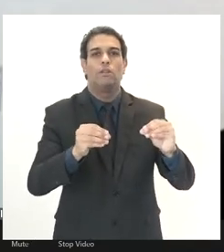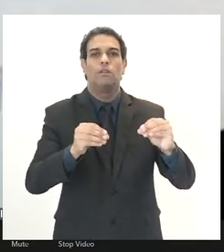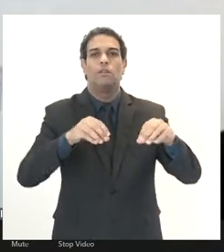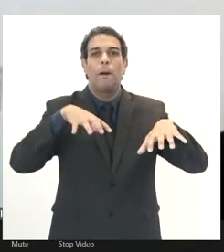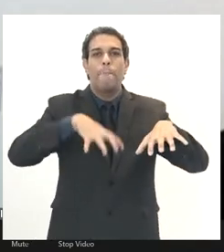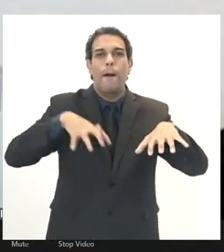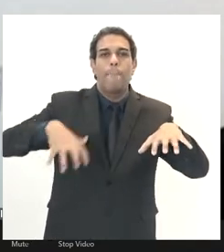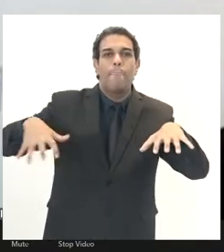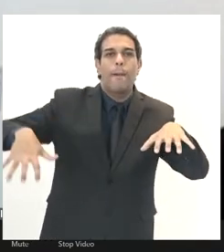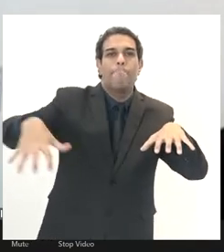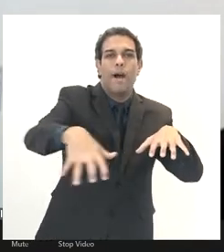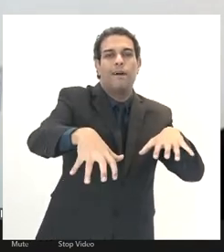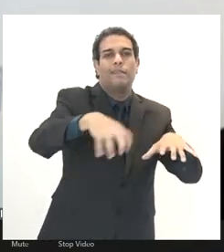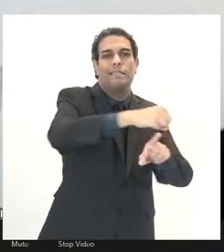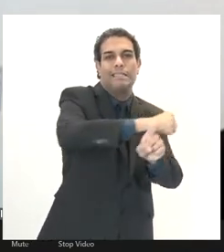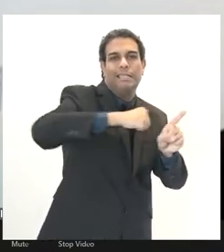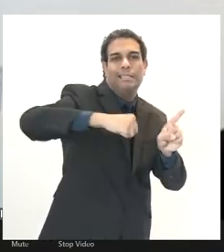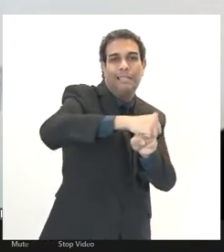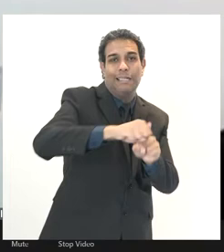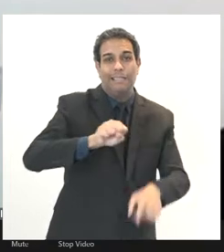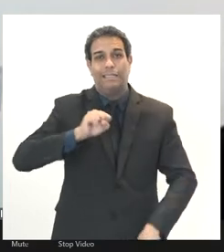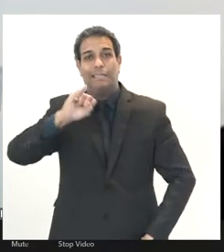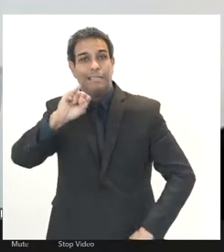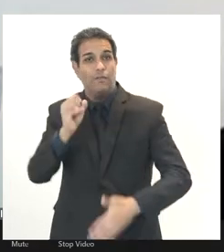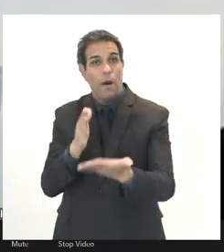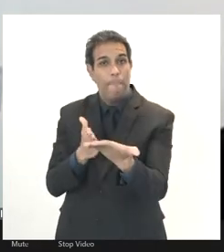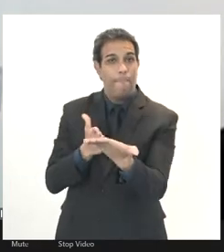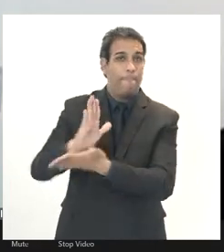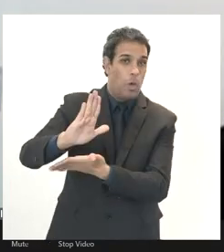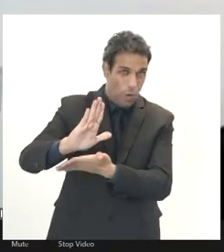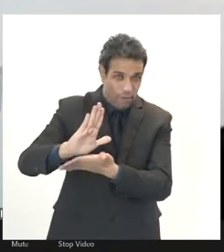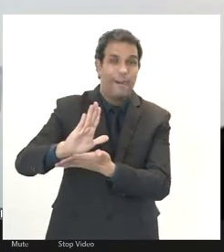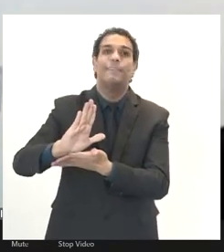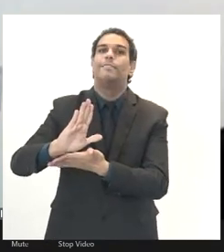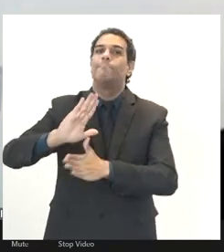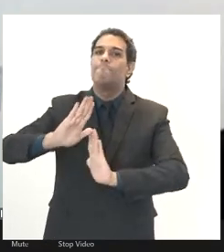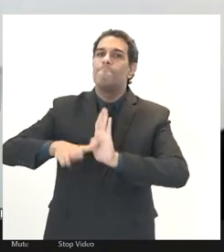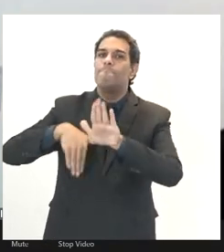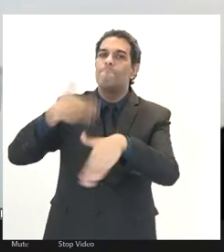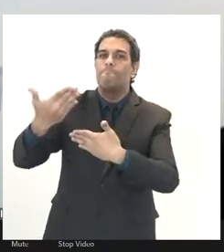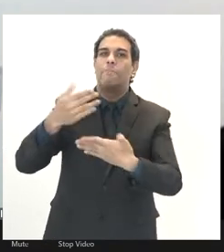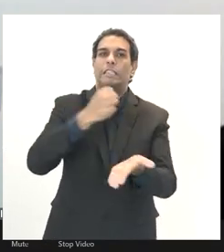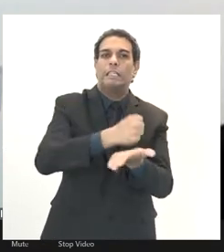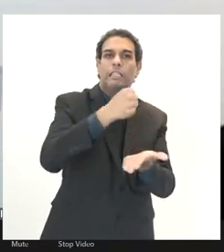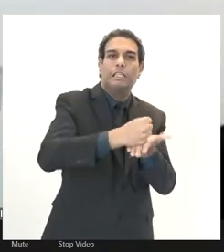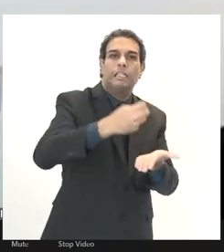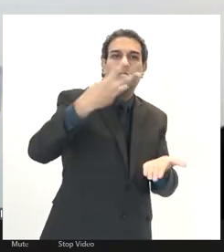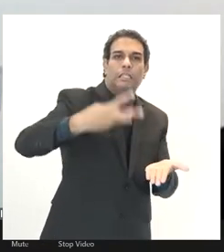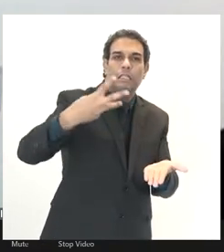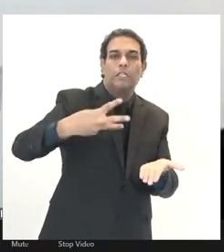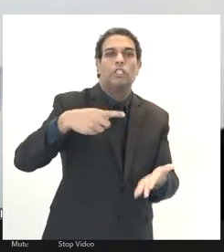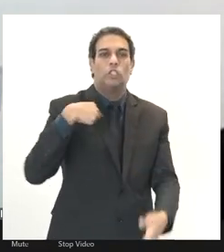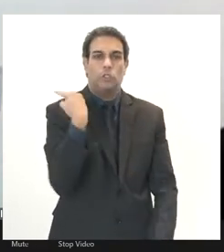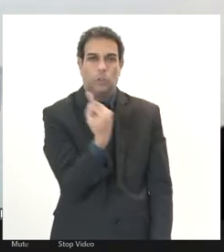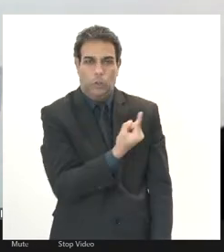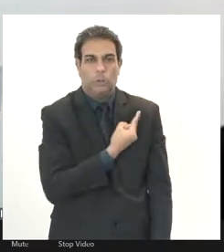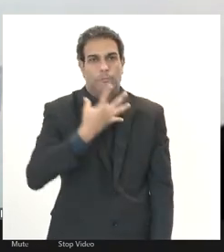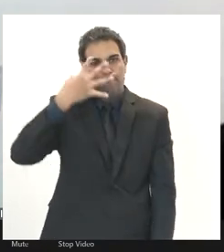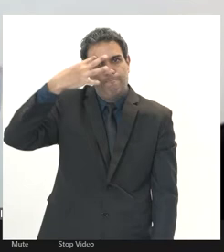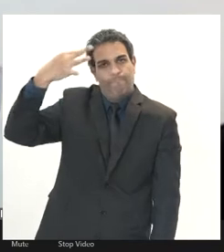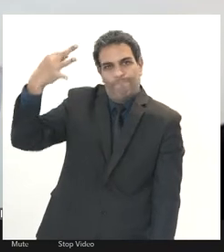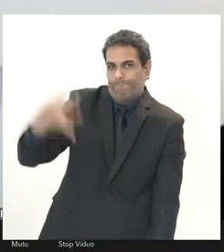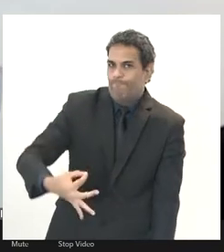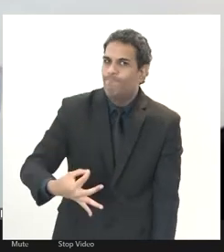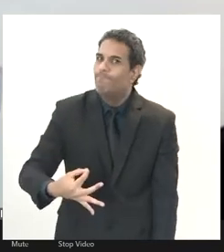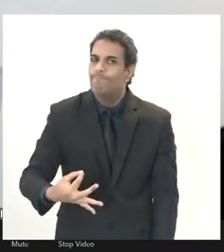população. E, se ela for aprovada, se vier a terceirização, nós, certamente, seremos